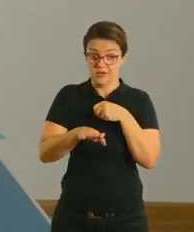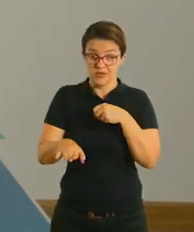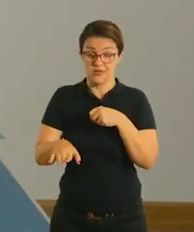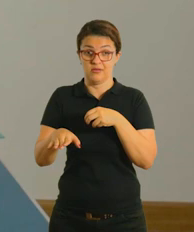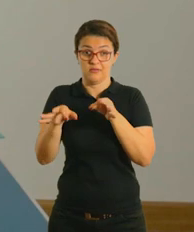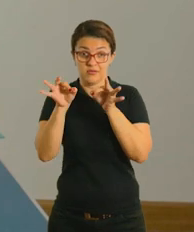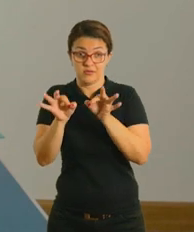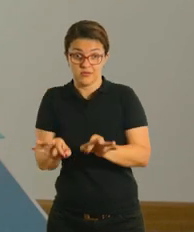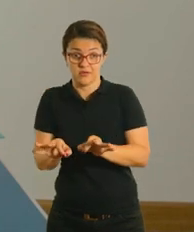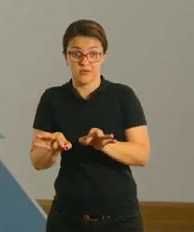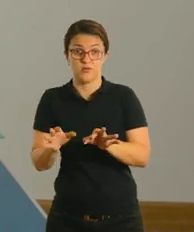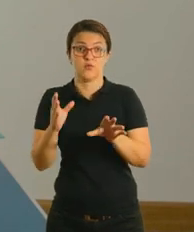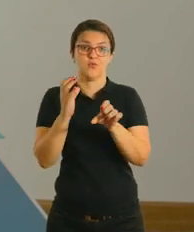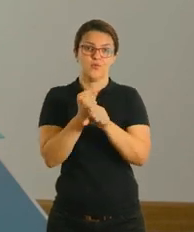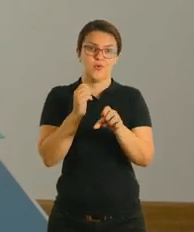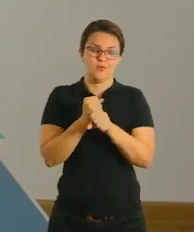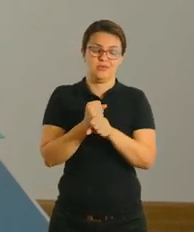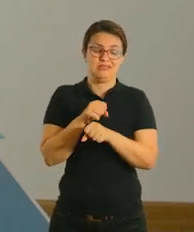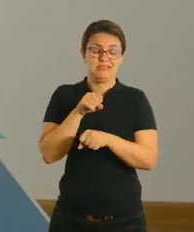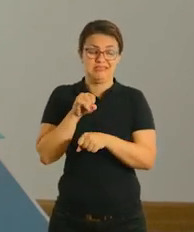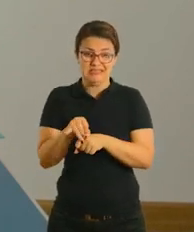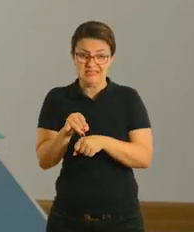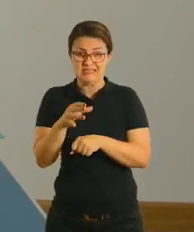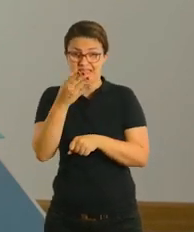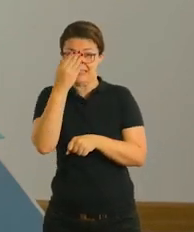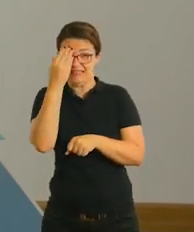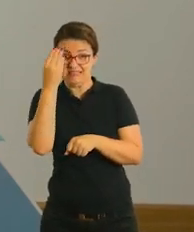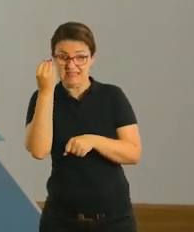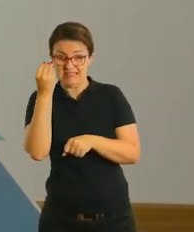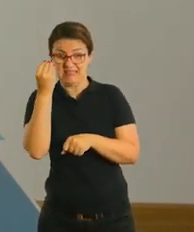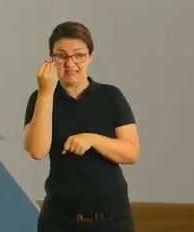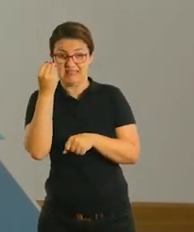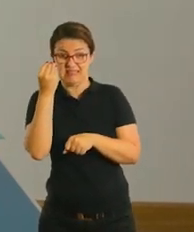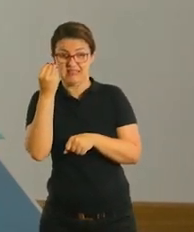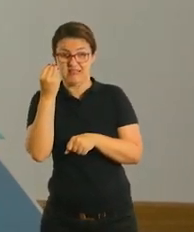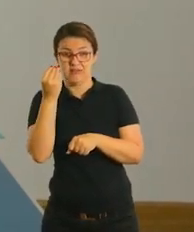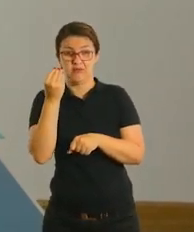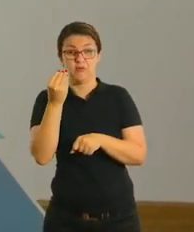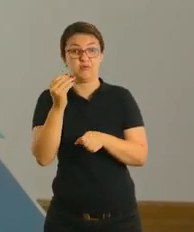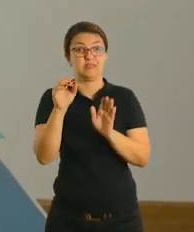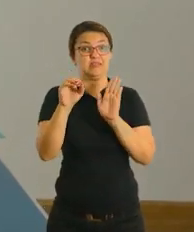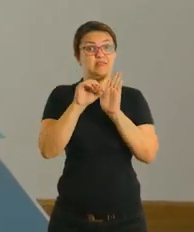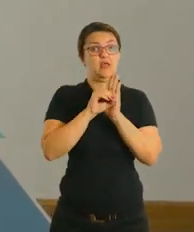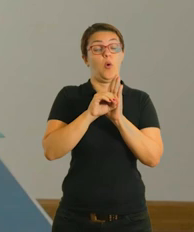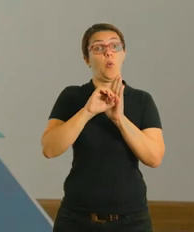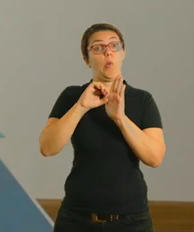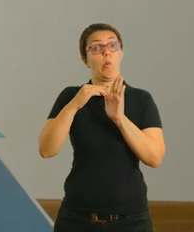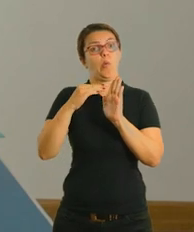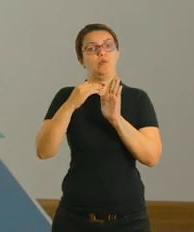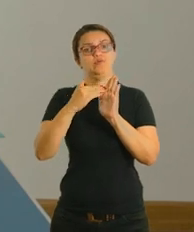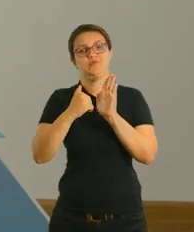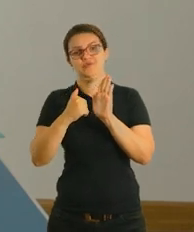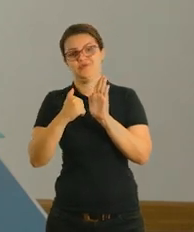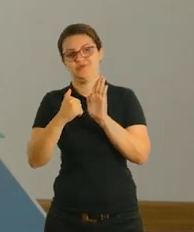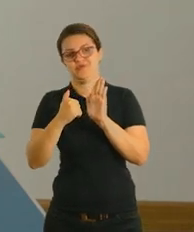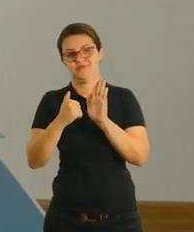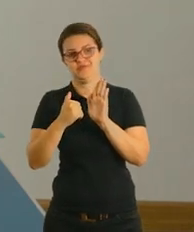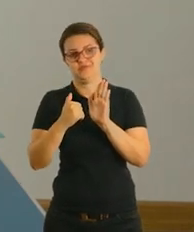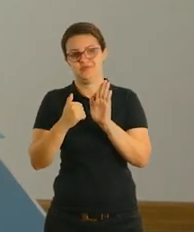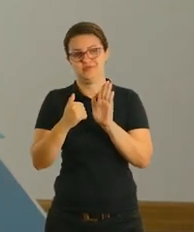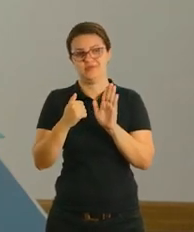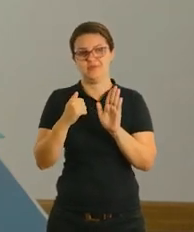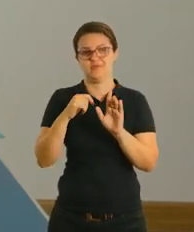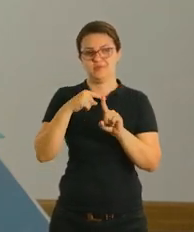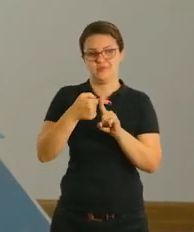pontuação. Se ele esqueceu, zera a pontuação ou retira o ponto, fica a sua escolha, tá bom? Então, observa,